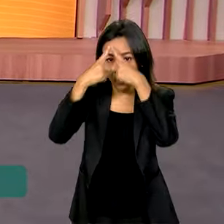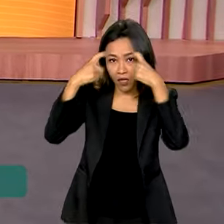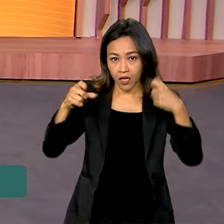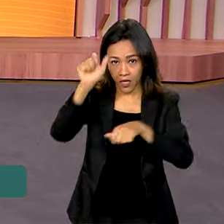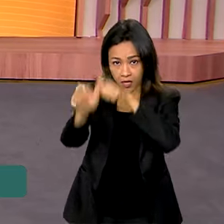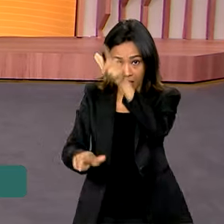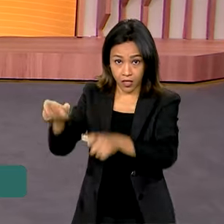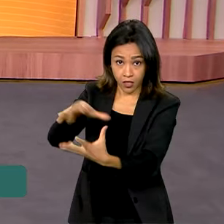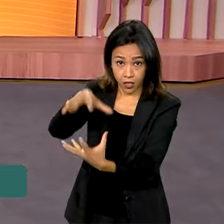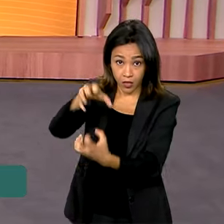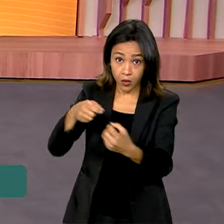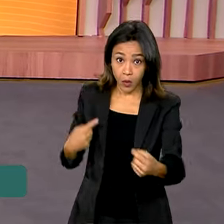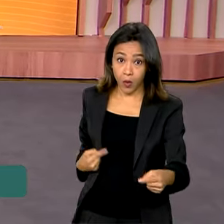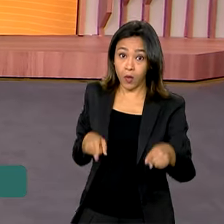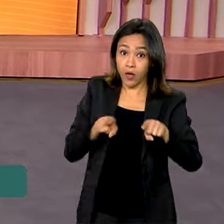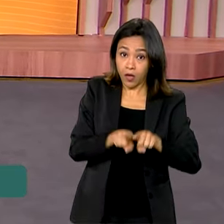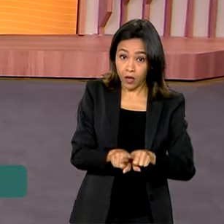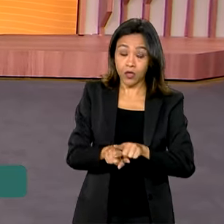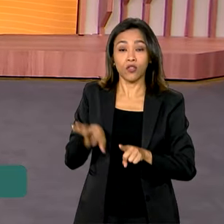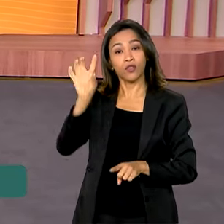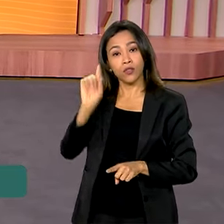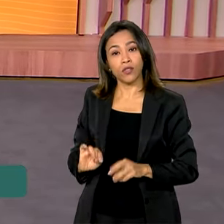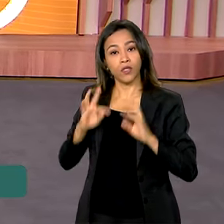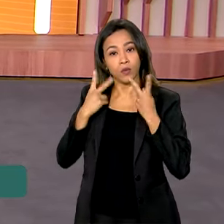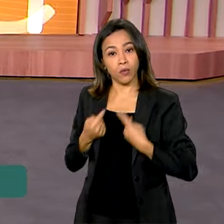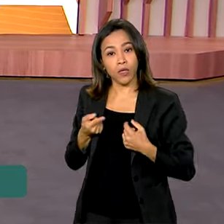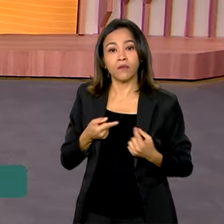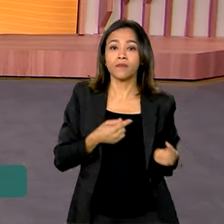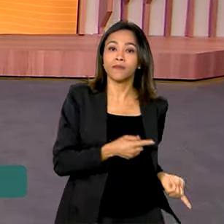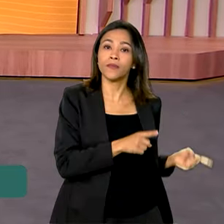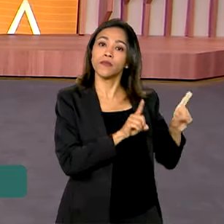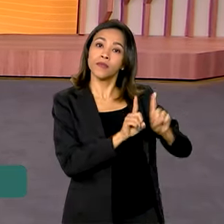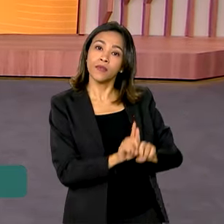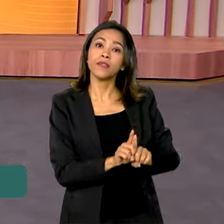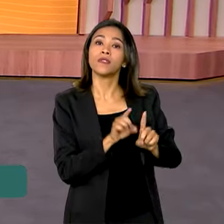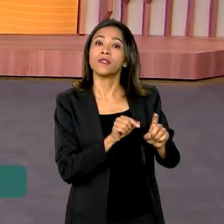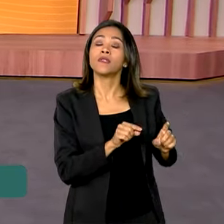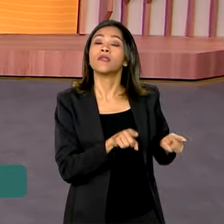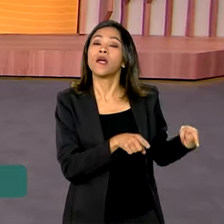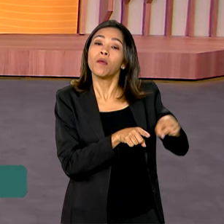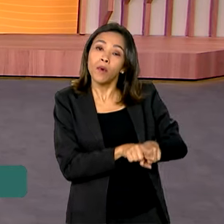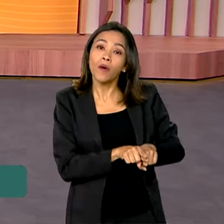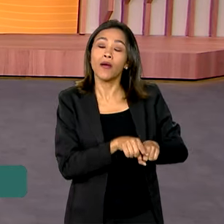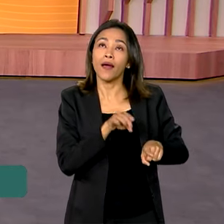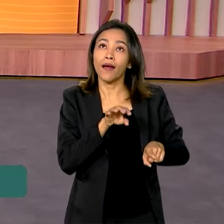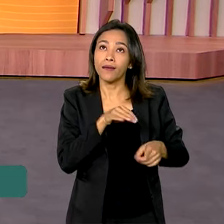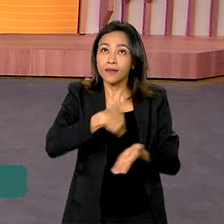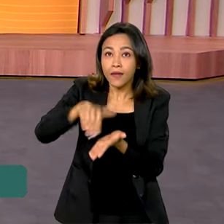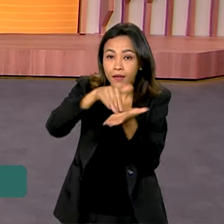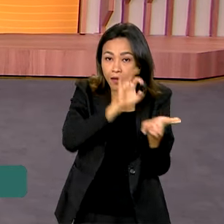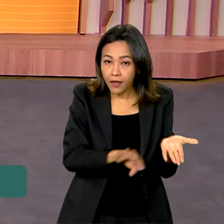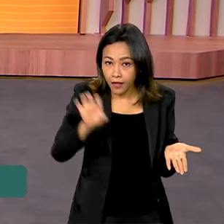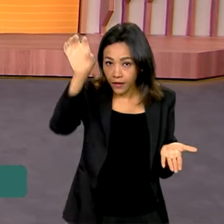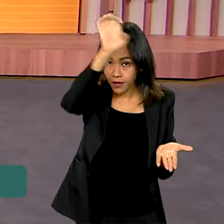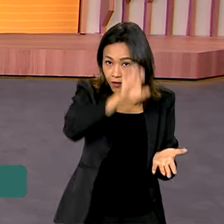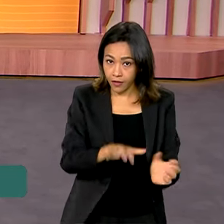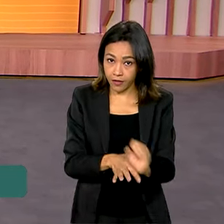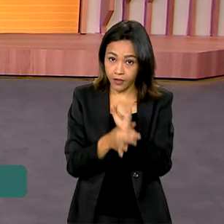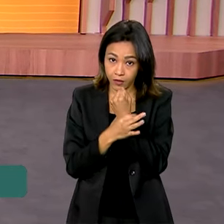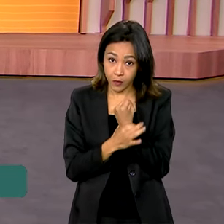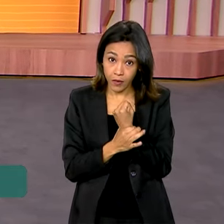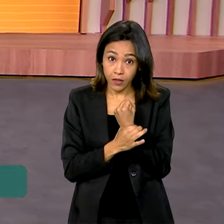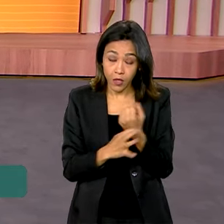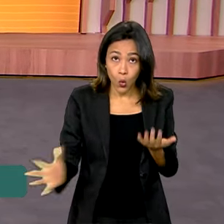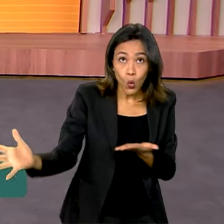do Ministério dos Direitos Humanos e Cidadania e das Secretarias Estaduais de Segurança Pública, esta ação apurou